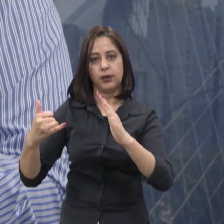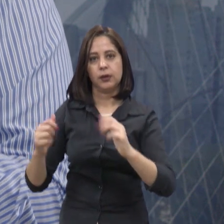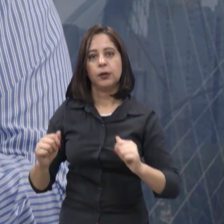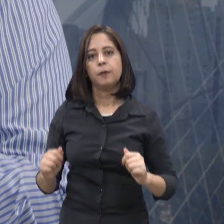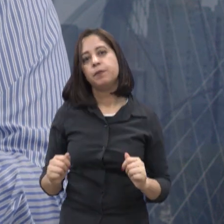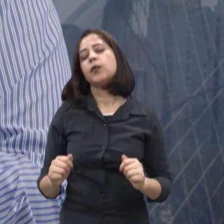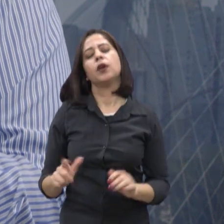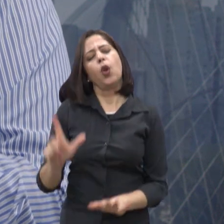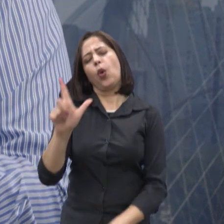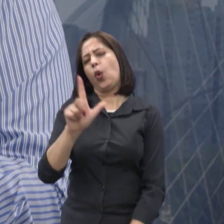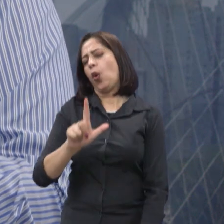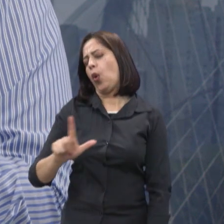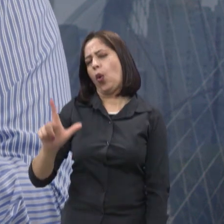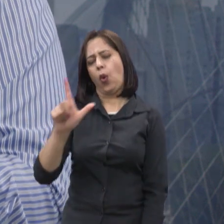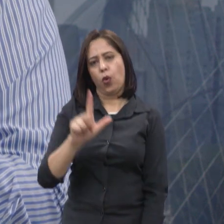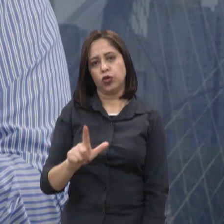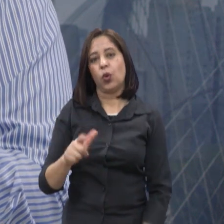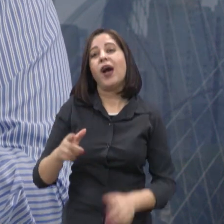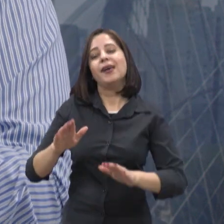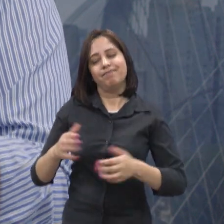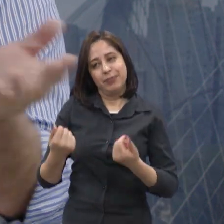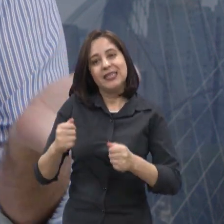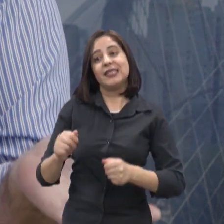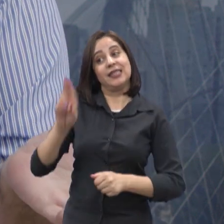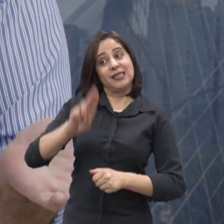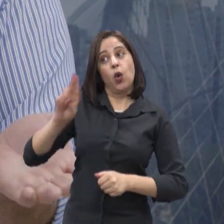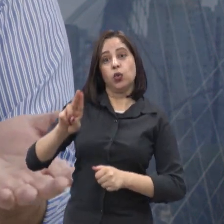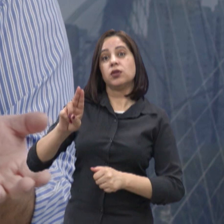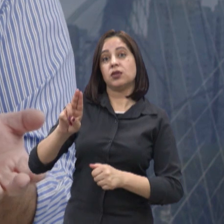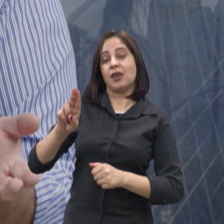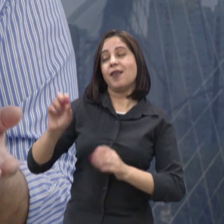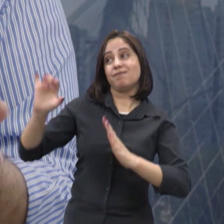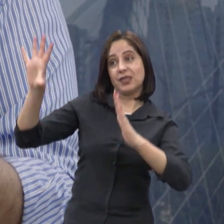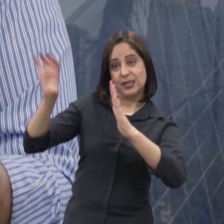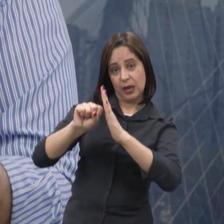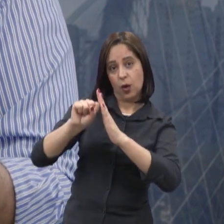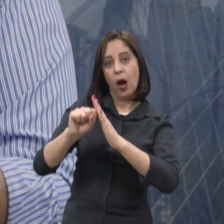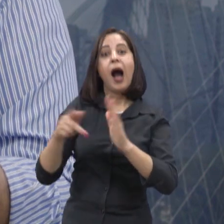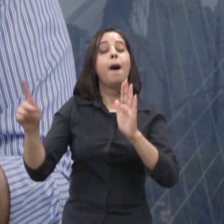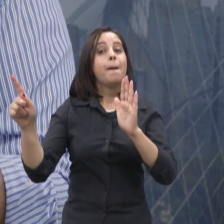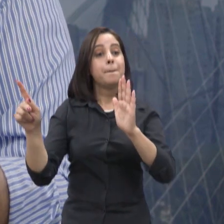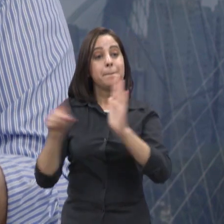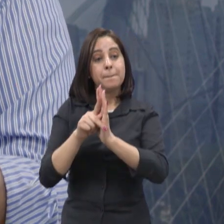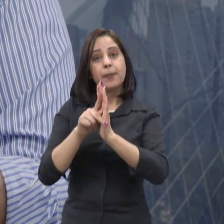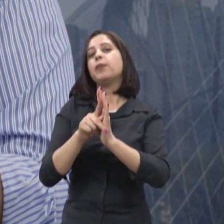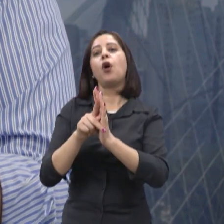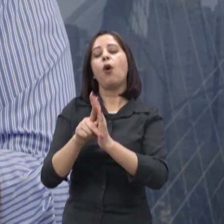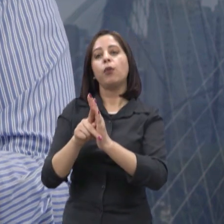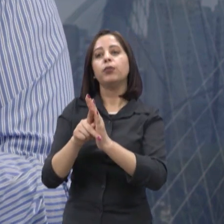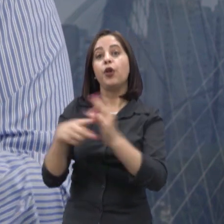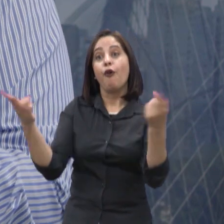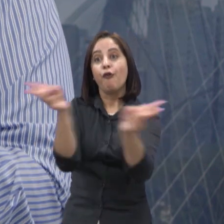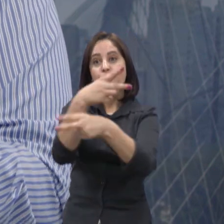Obviamente, ela vai depender da radiação solar. Sim. A energia eólica, por exemplo, são, é o brinco, são cataventos ali que estão